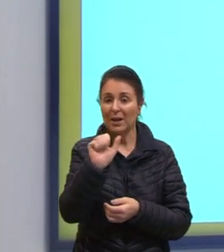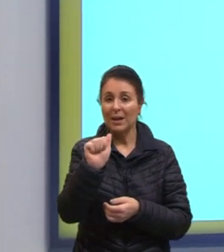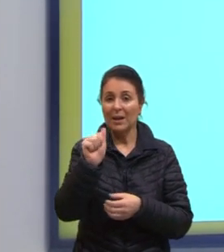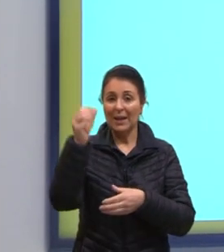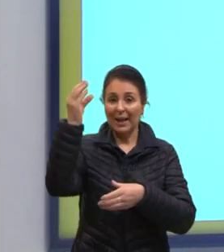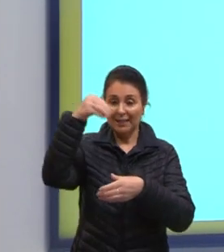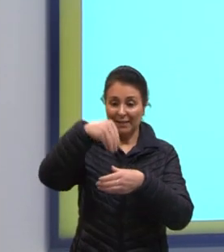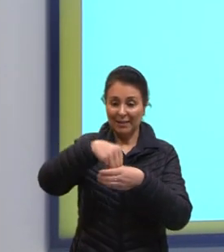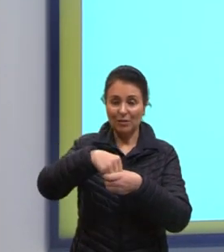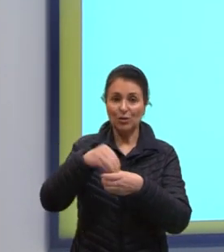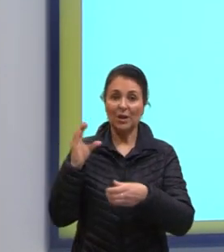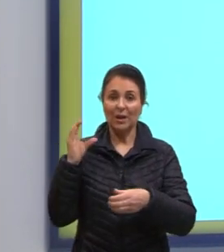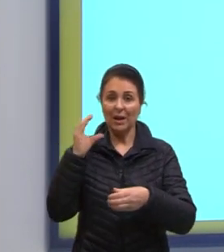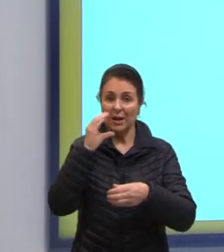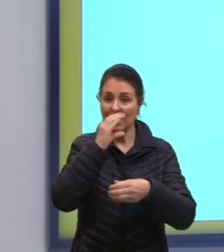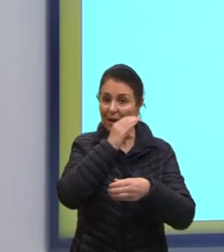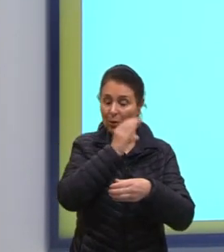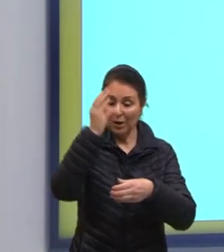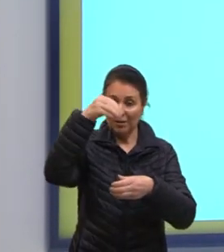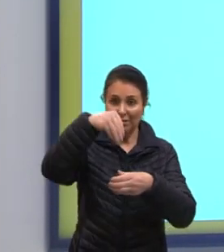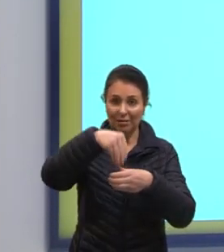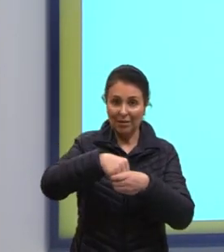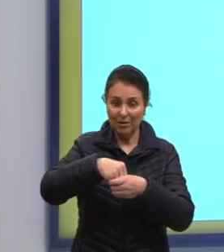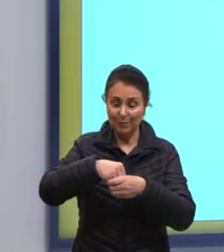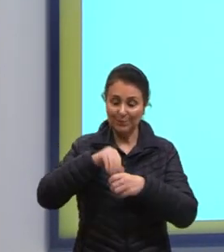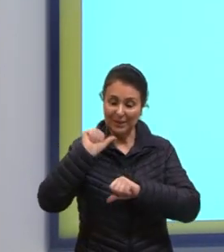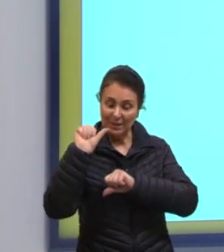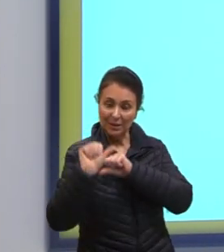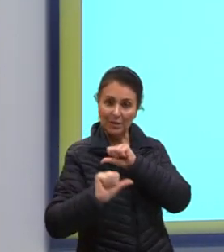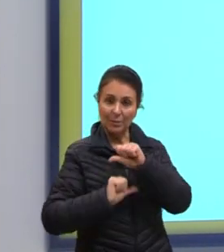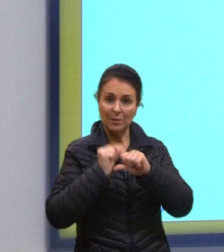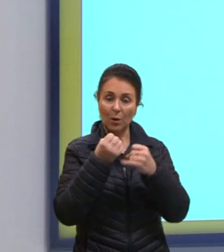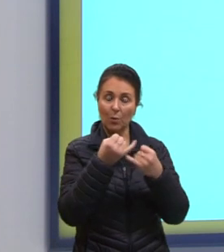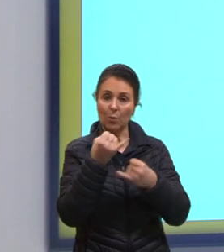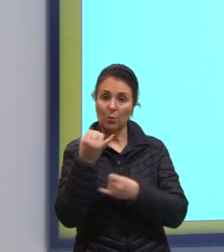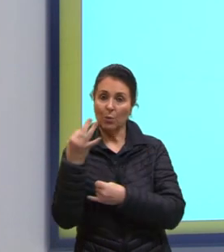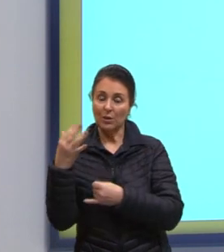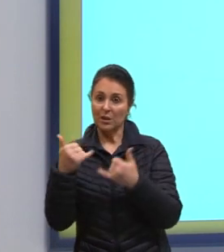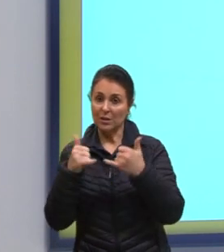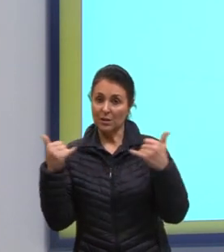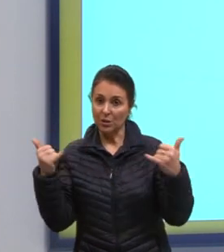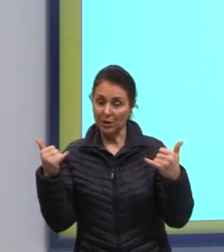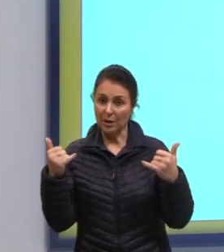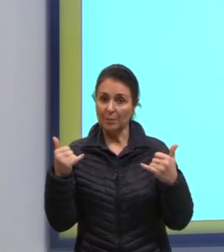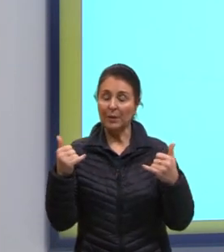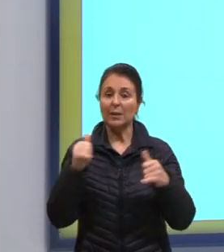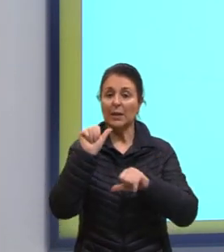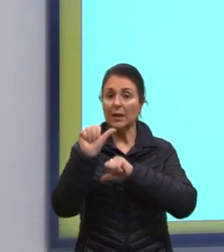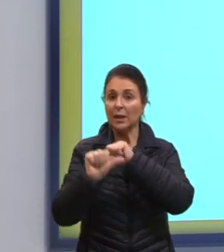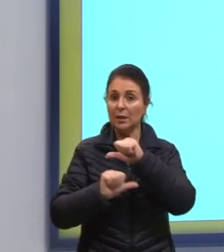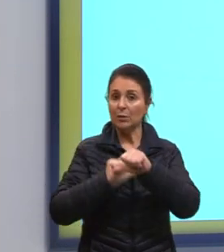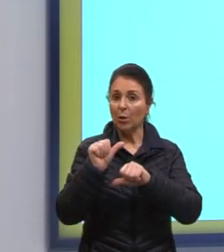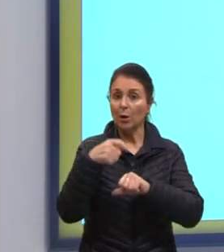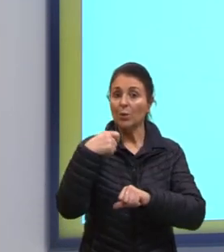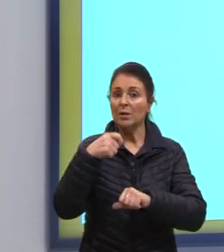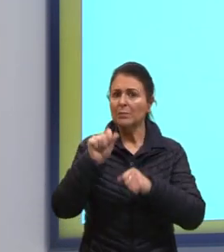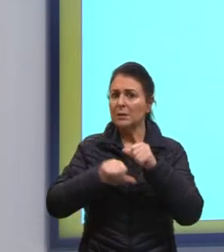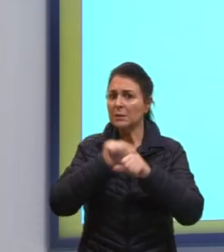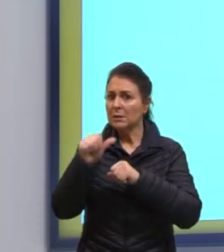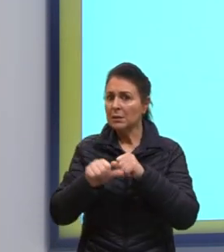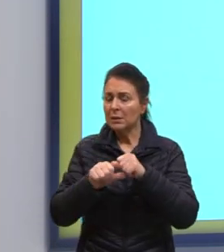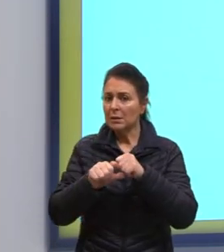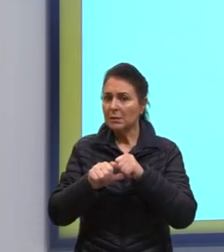chama de calor de transformação. É a quantidade de energia por unidade de massa necessária para mudar o estado de um material. Calma,